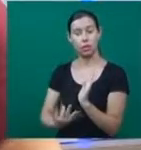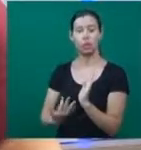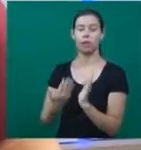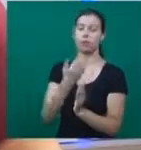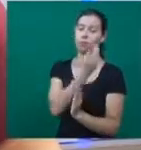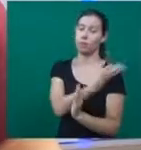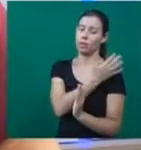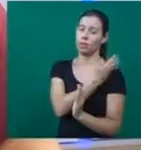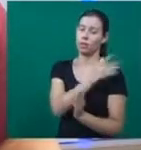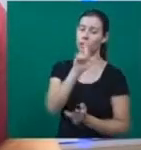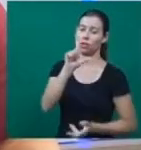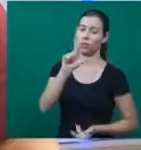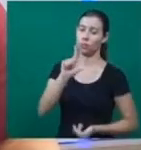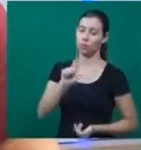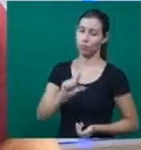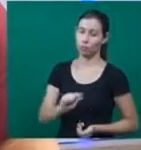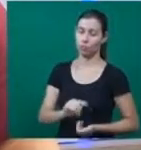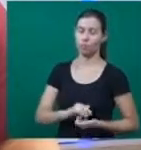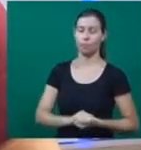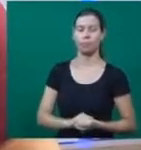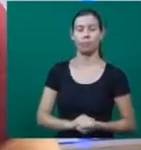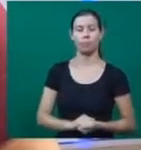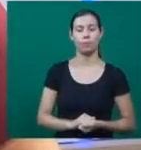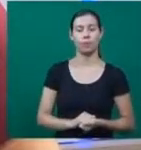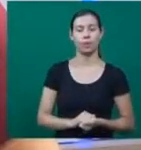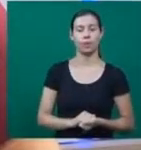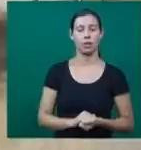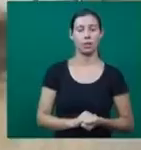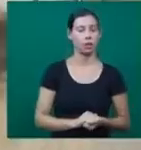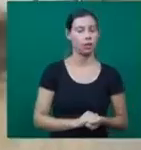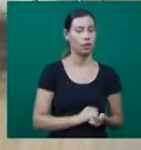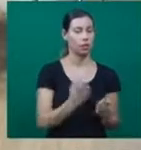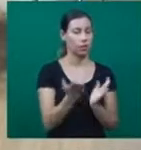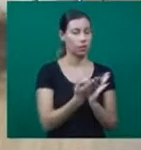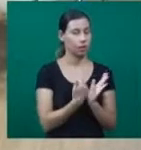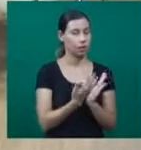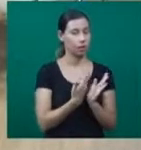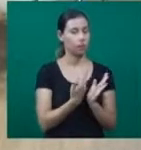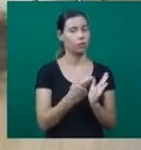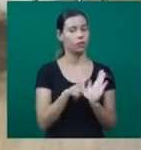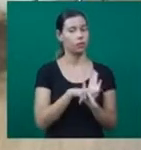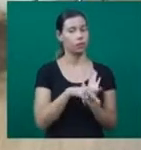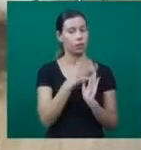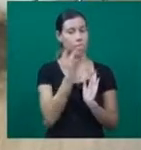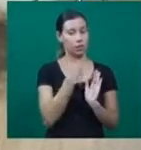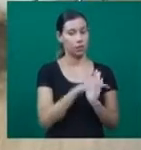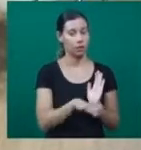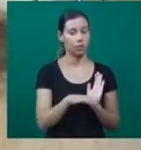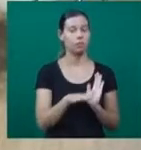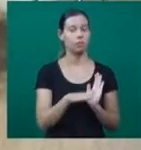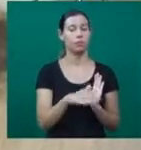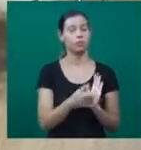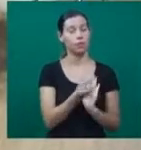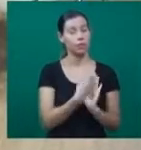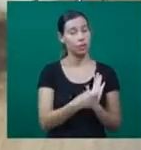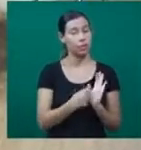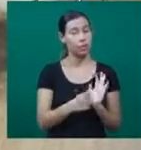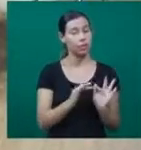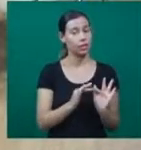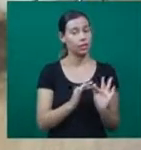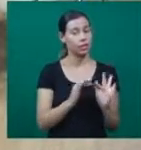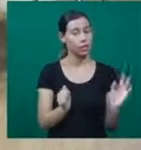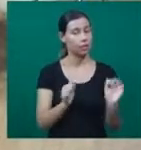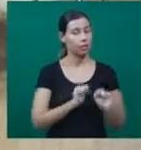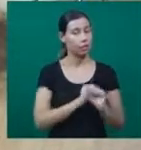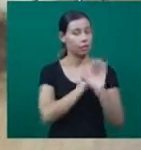discorrer assuntos desse tipo, o preconceito também diminui, não É um livro infantil, mas mesmo sendo um livro infantil e mensagens muito simples,